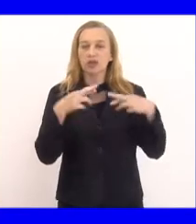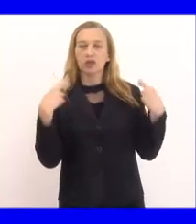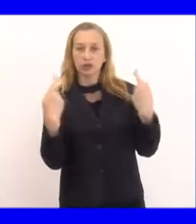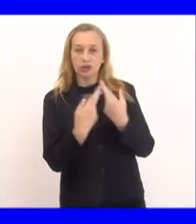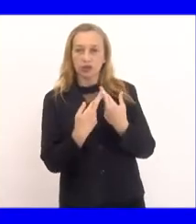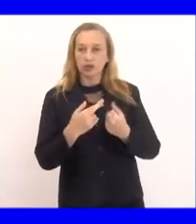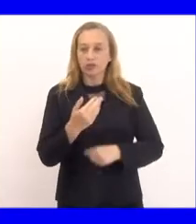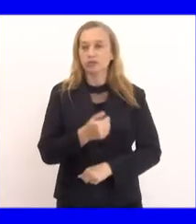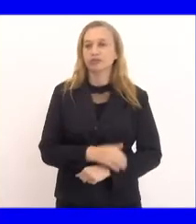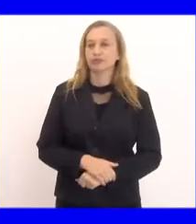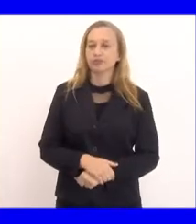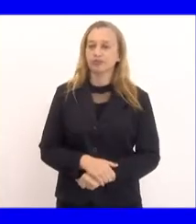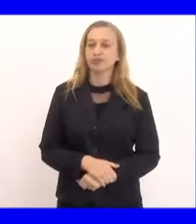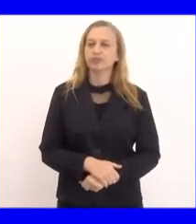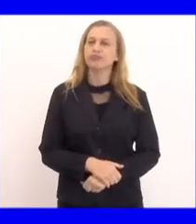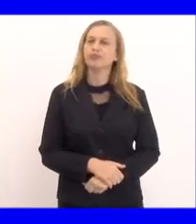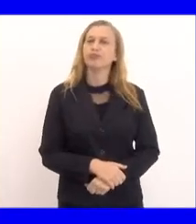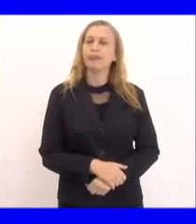audiência pública.